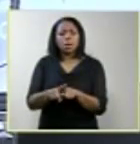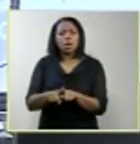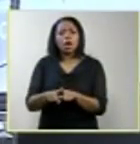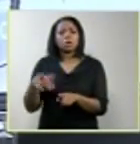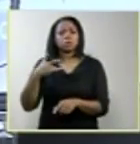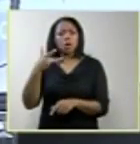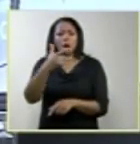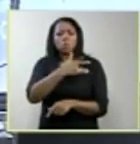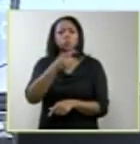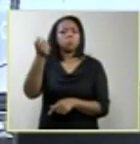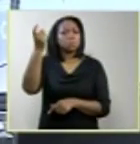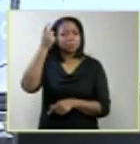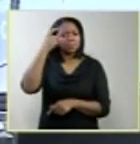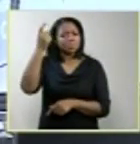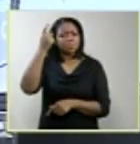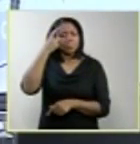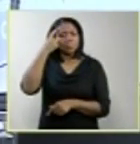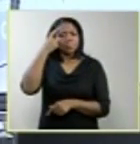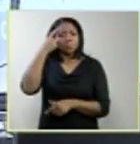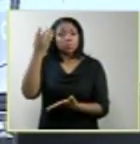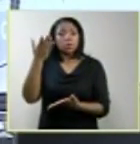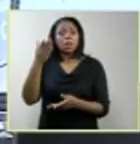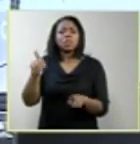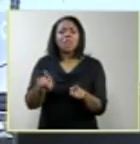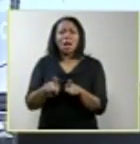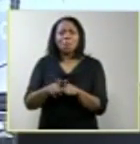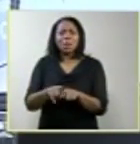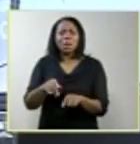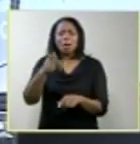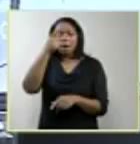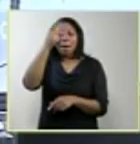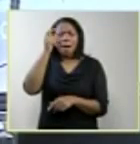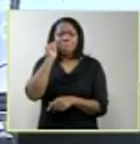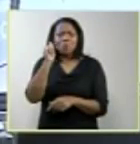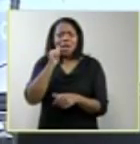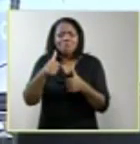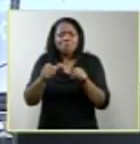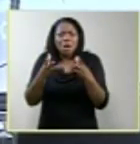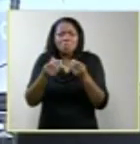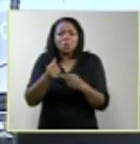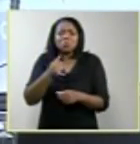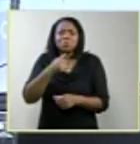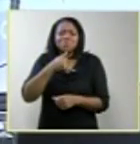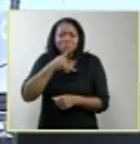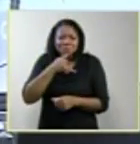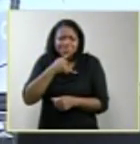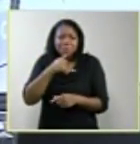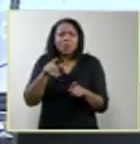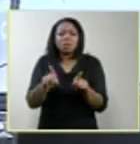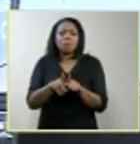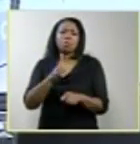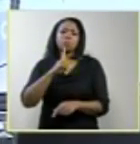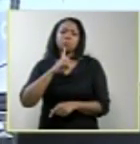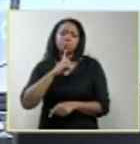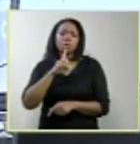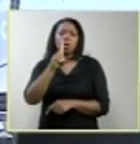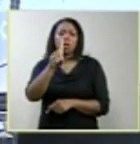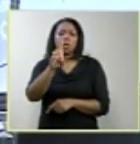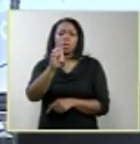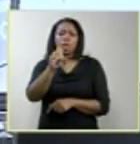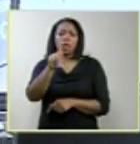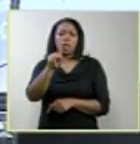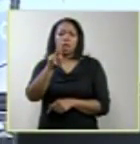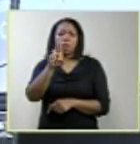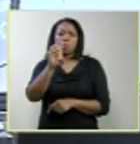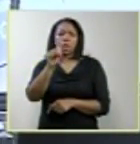impressionante. O risco de depressão é oito vezes maior. O estresse psíquico, a angústia, a culpa,